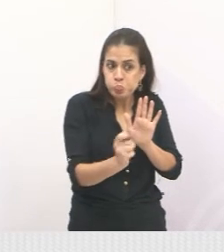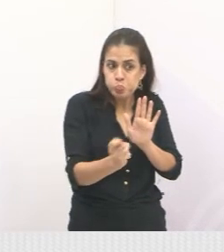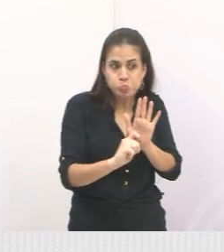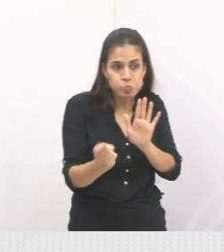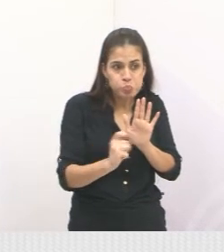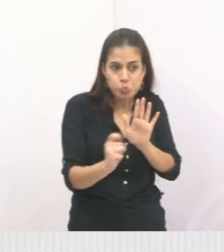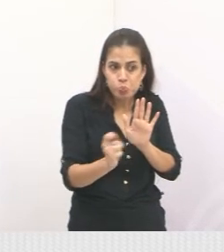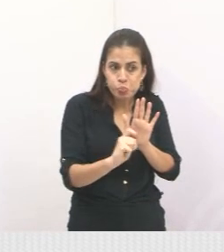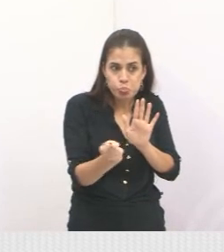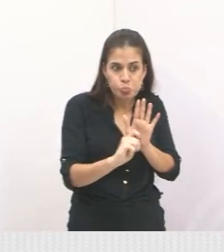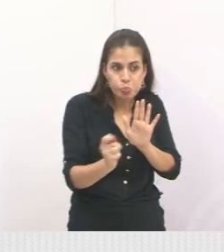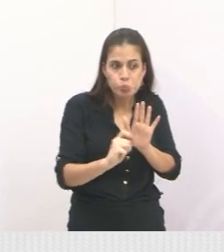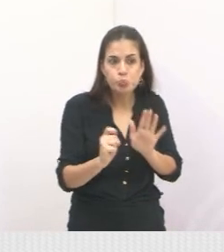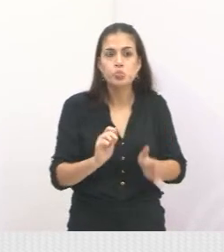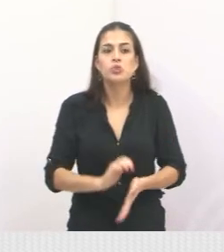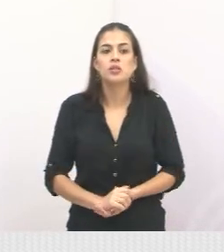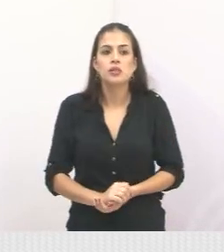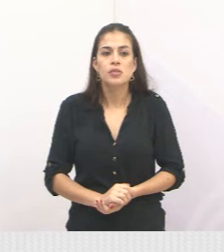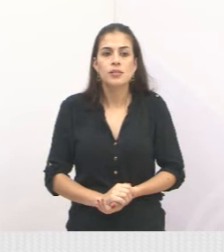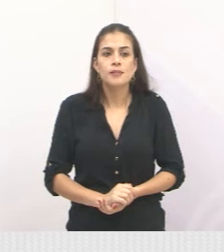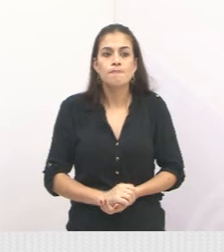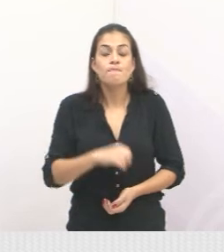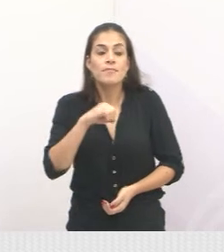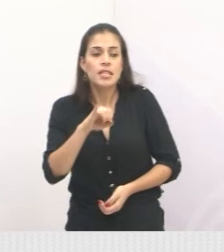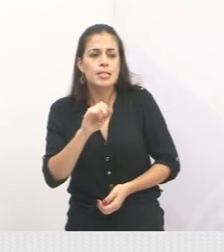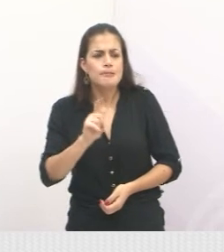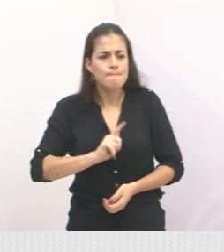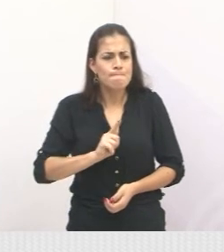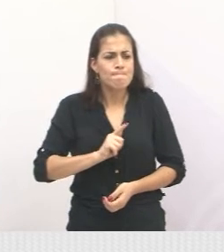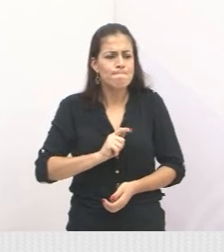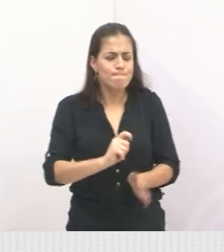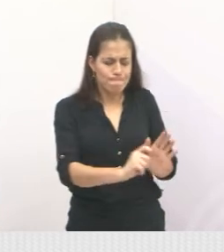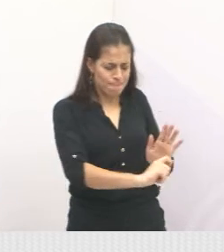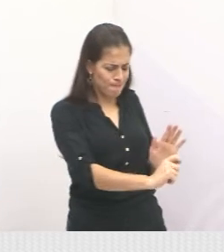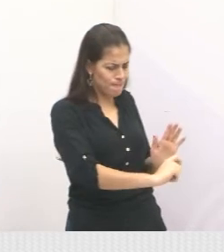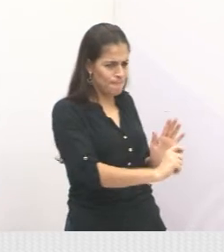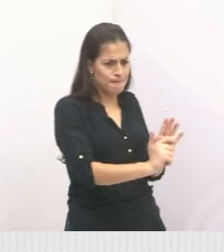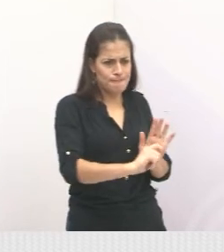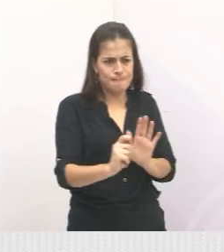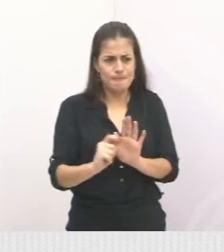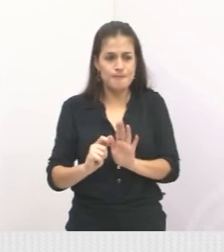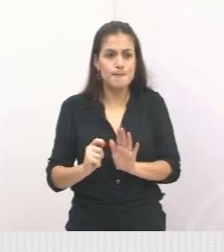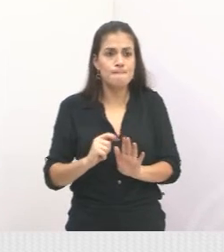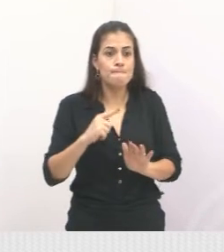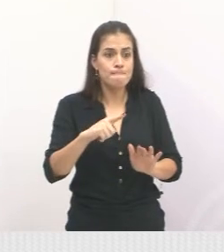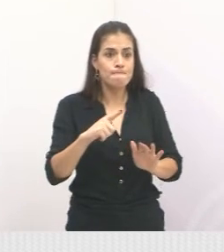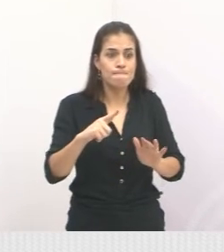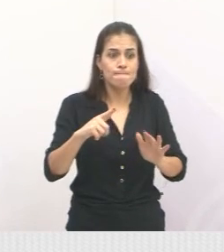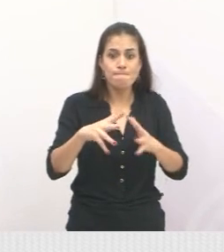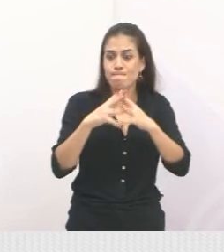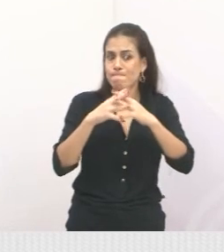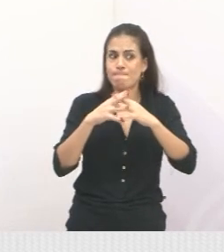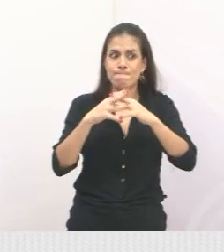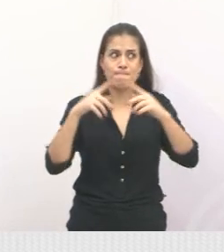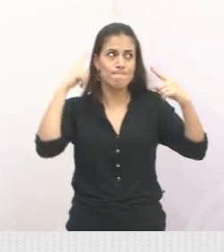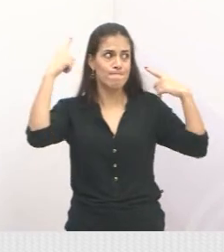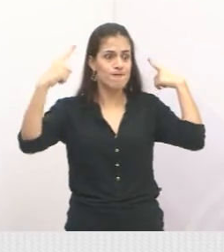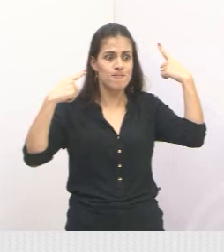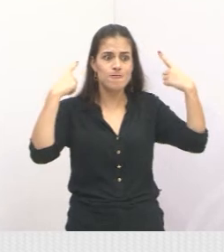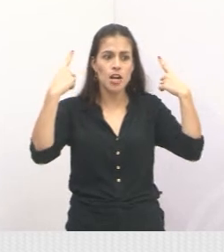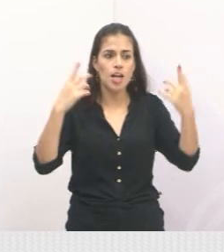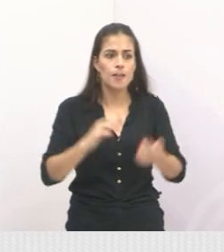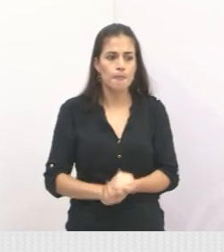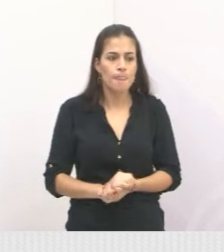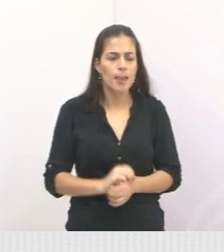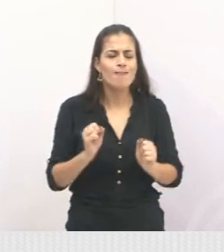uma susceptibilidade, susceptibilidade para isso, você pode abrir até um quadro psicótico. Agora que ficou claro